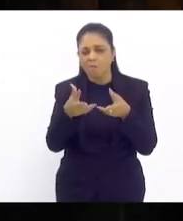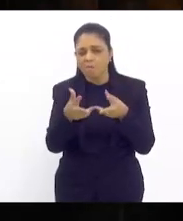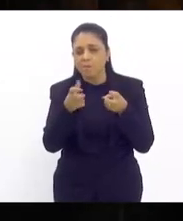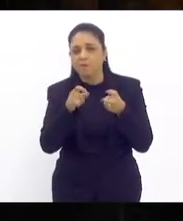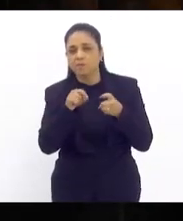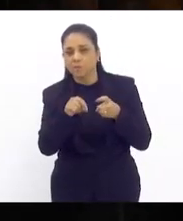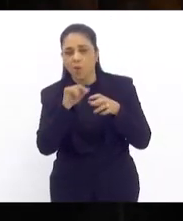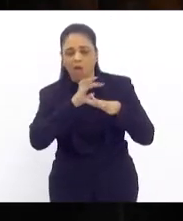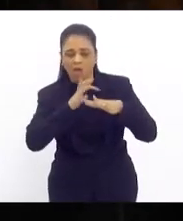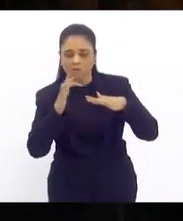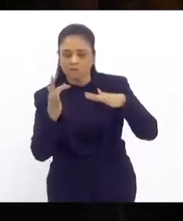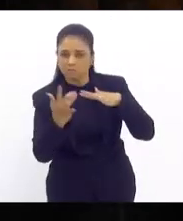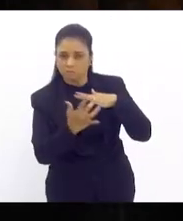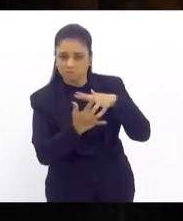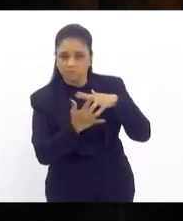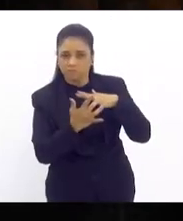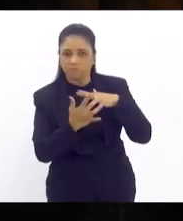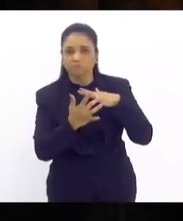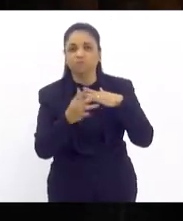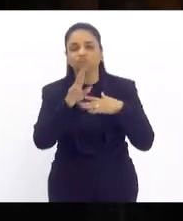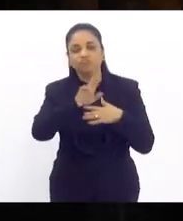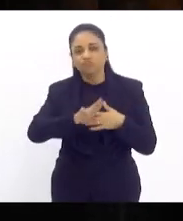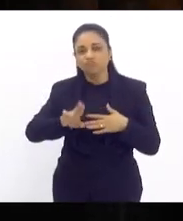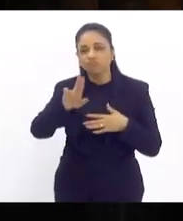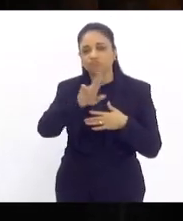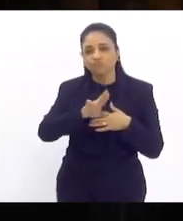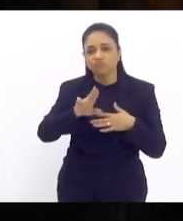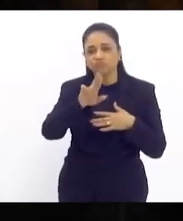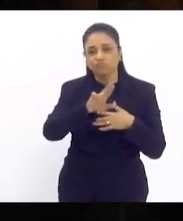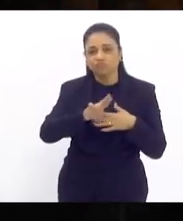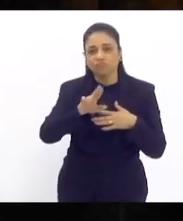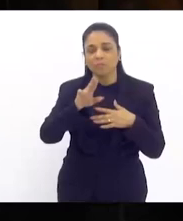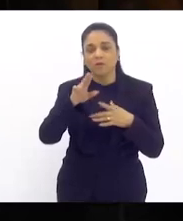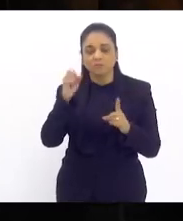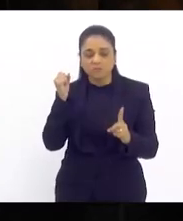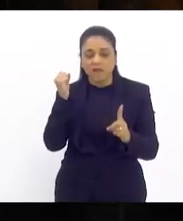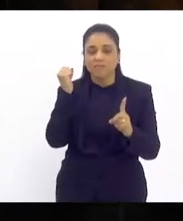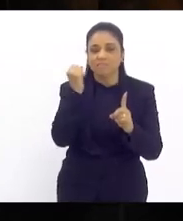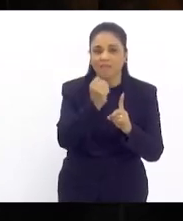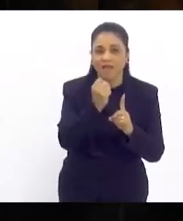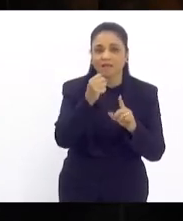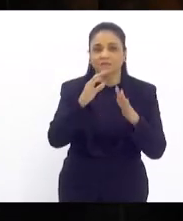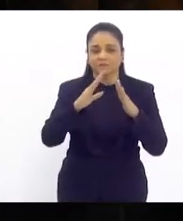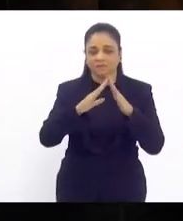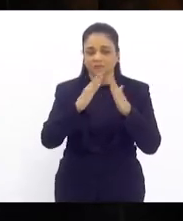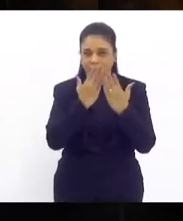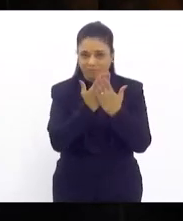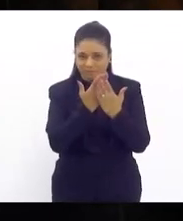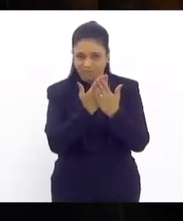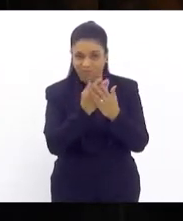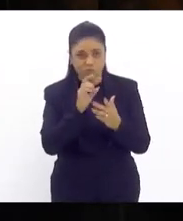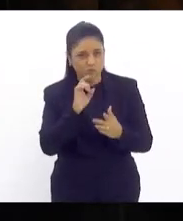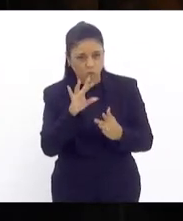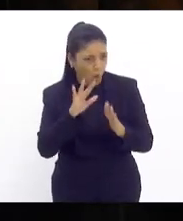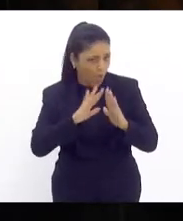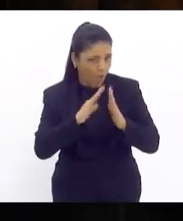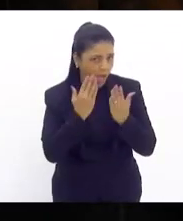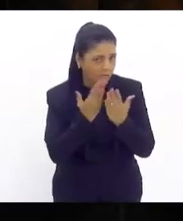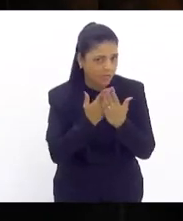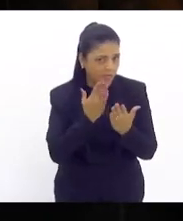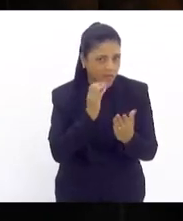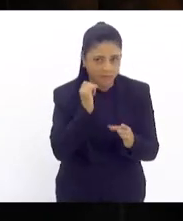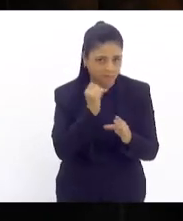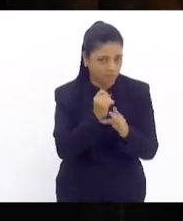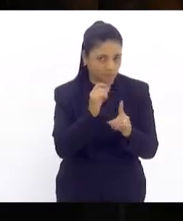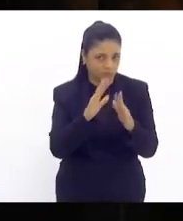quanto que essas redes sociais foram utilizadas por exemplo para os ataques nas escolas mas não só os ataques as fake